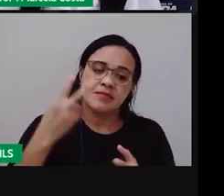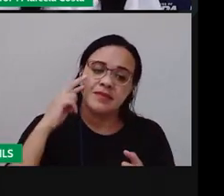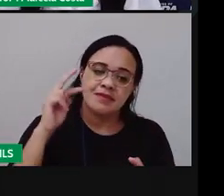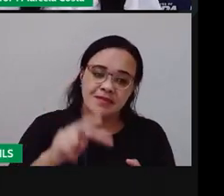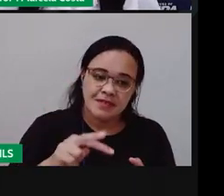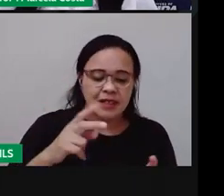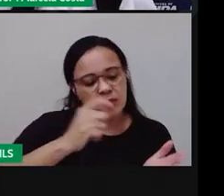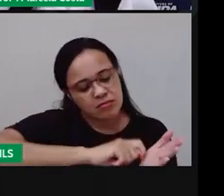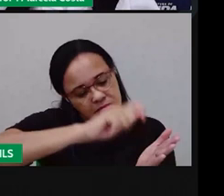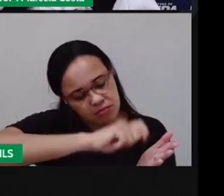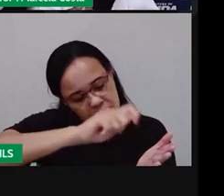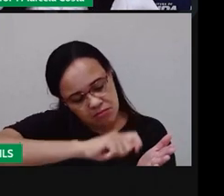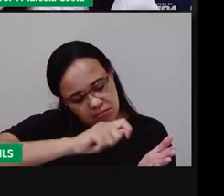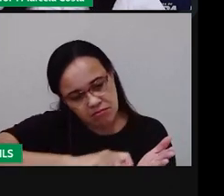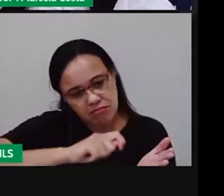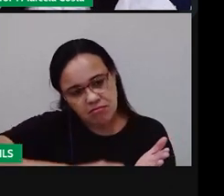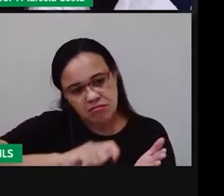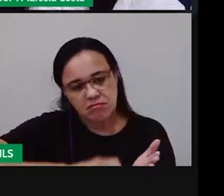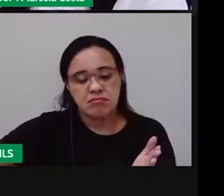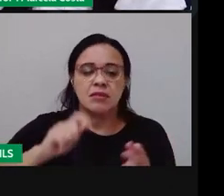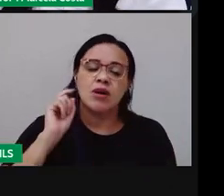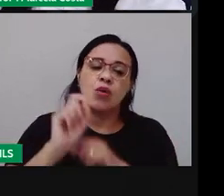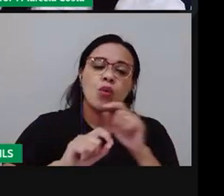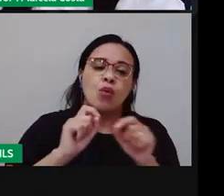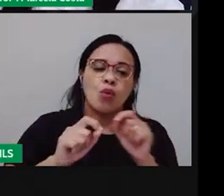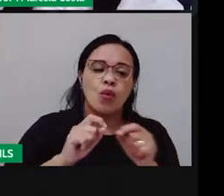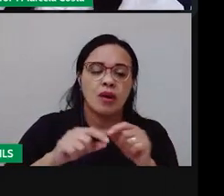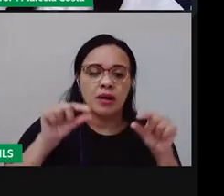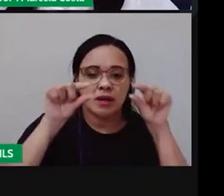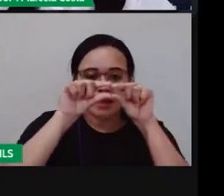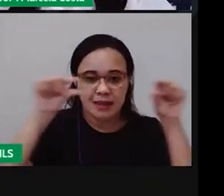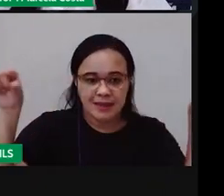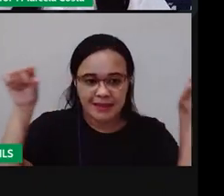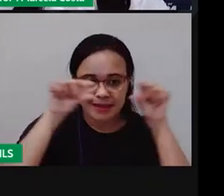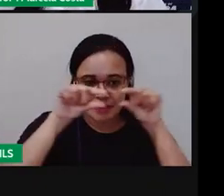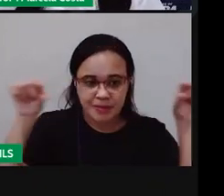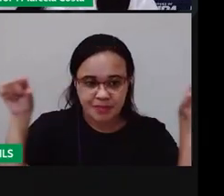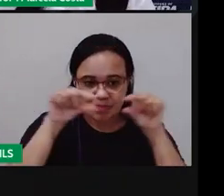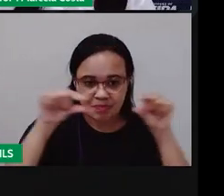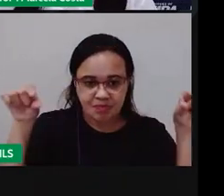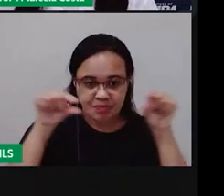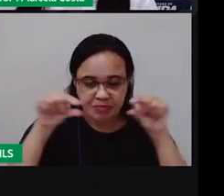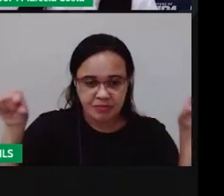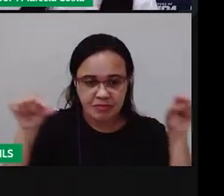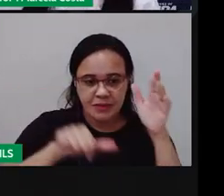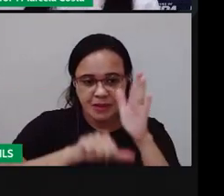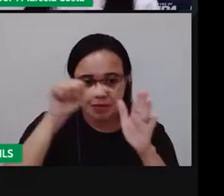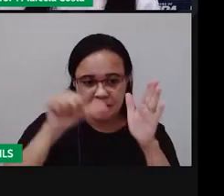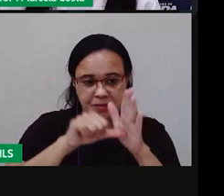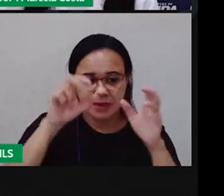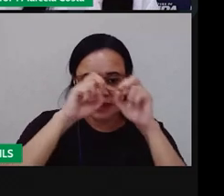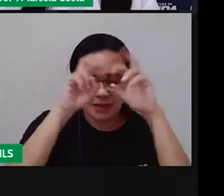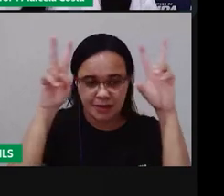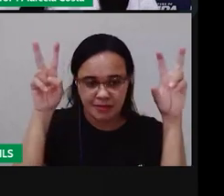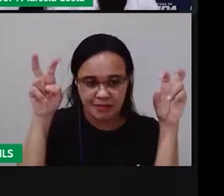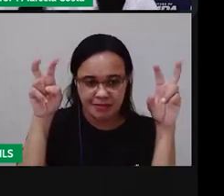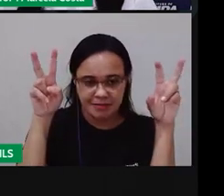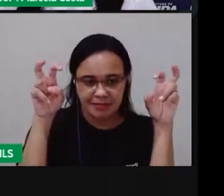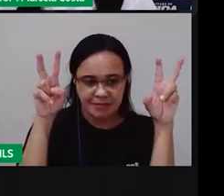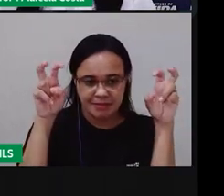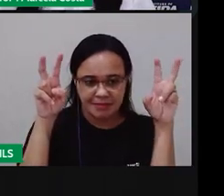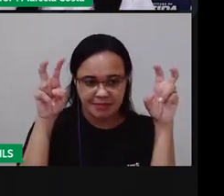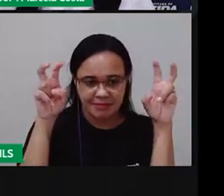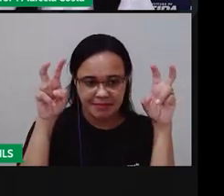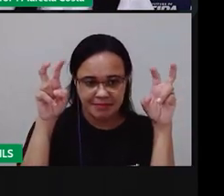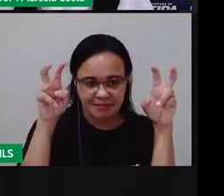Então você vai Separar uma linha E aí a primeira linha No seu caderno Você vai escrever O nome da lista Que é esse